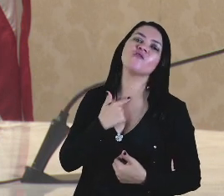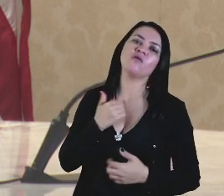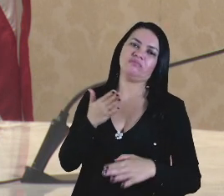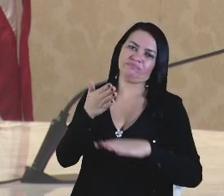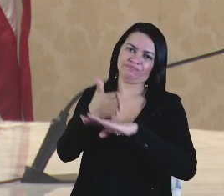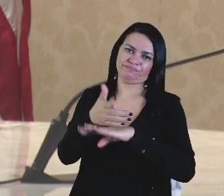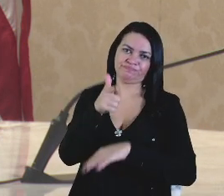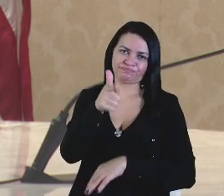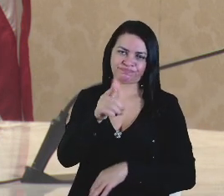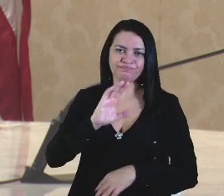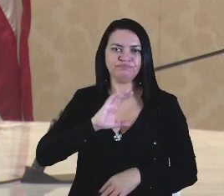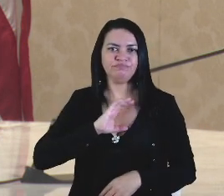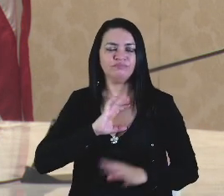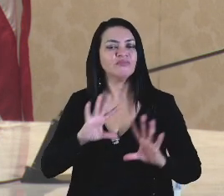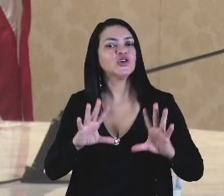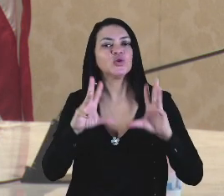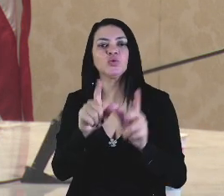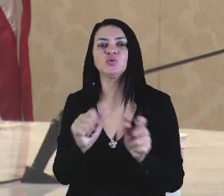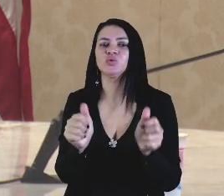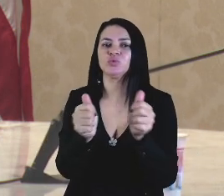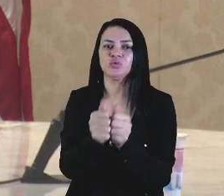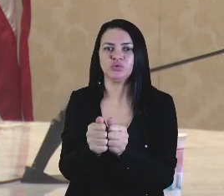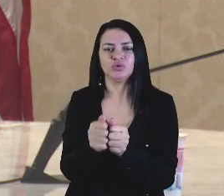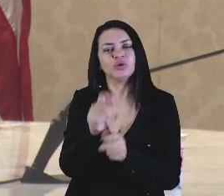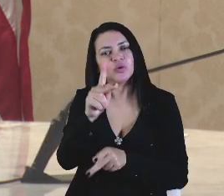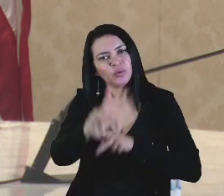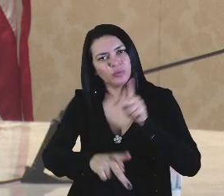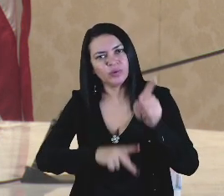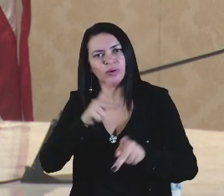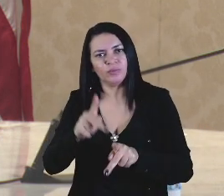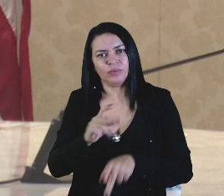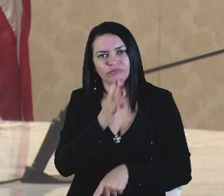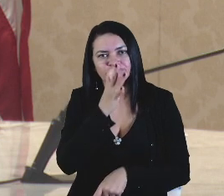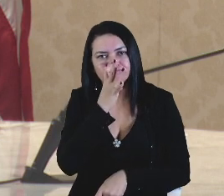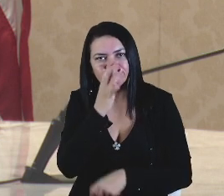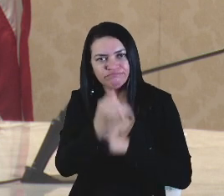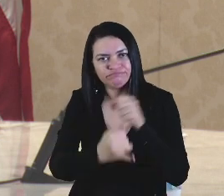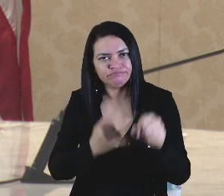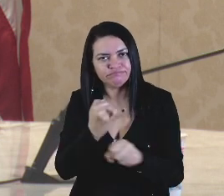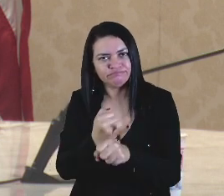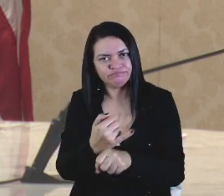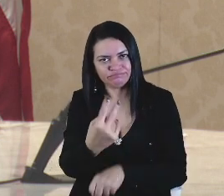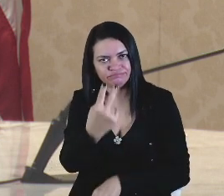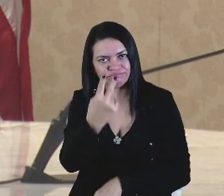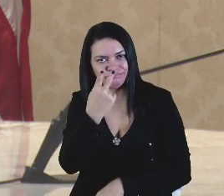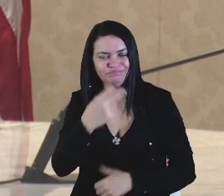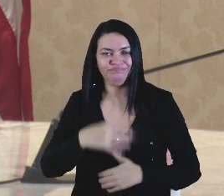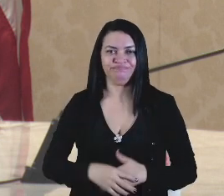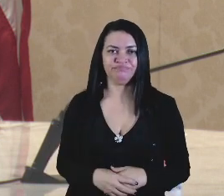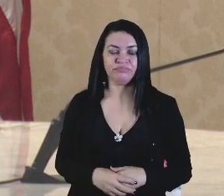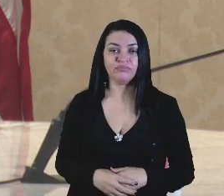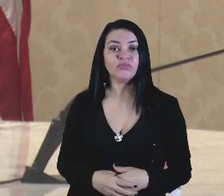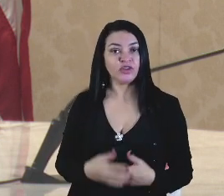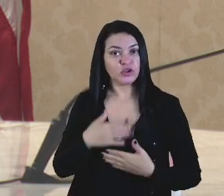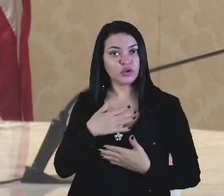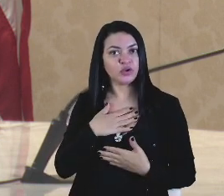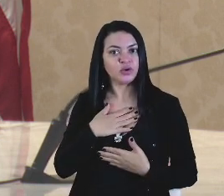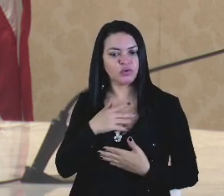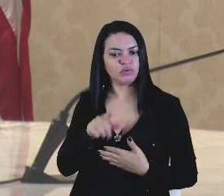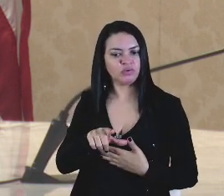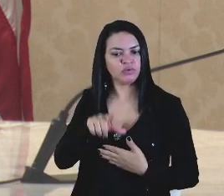Caxias com todos vocês e com a população que nos acompanha pela internet. Eu, quando